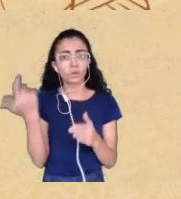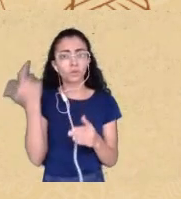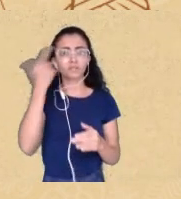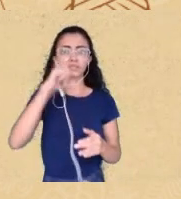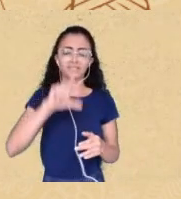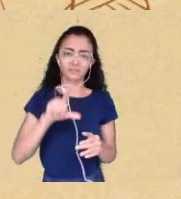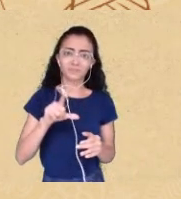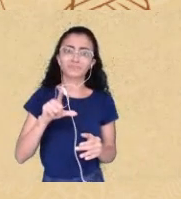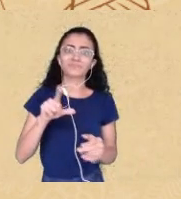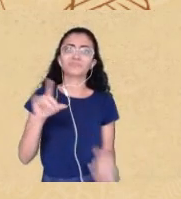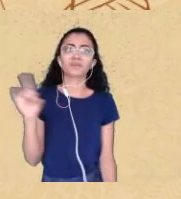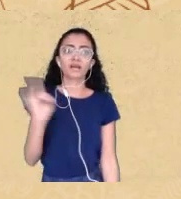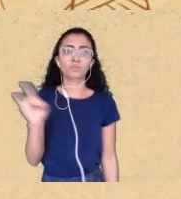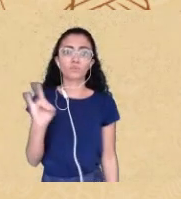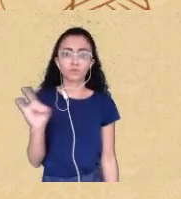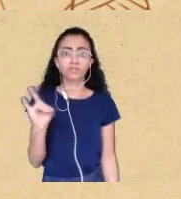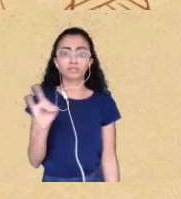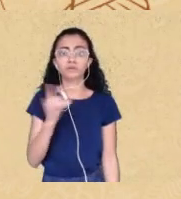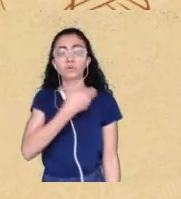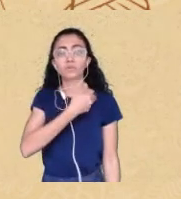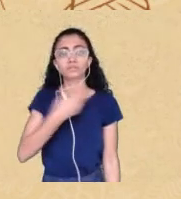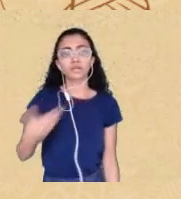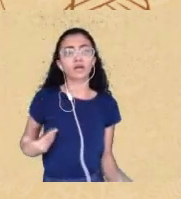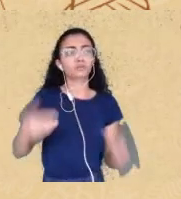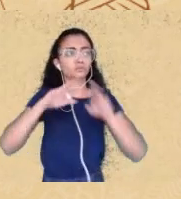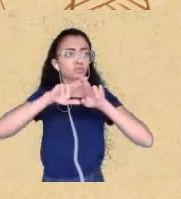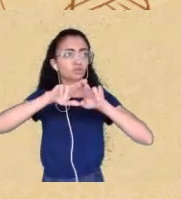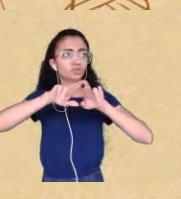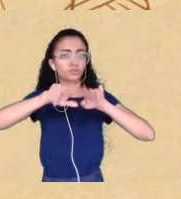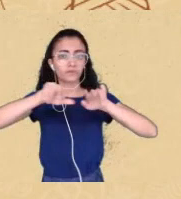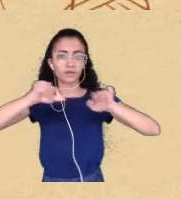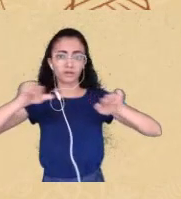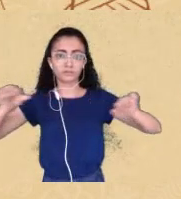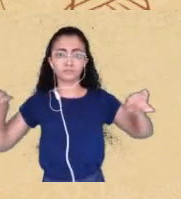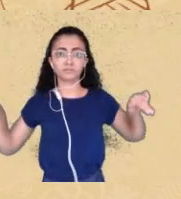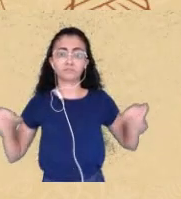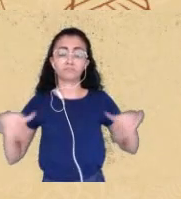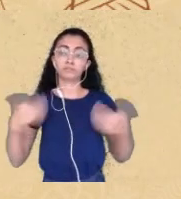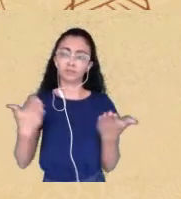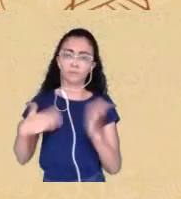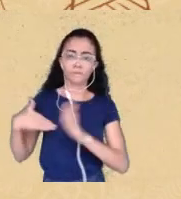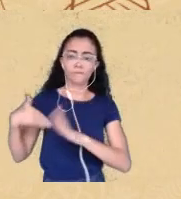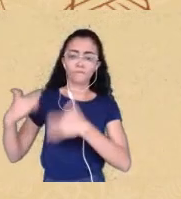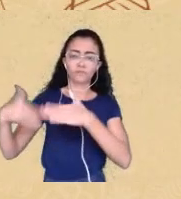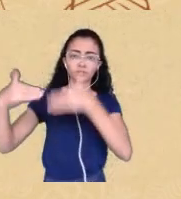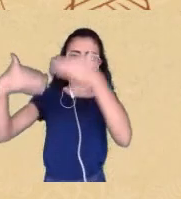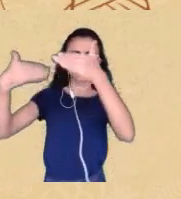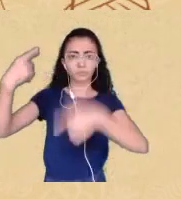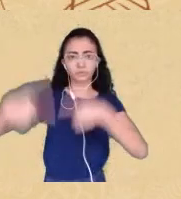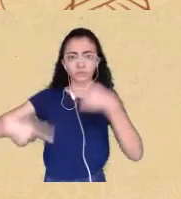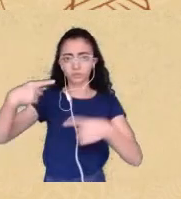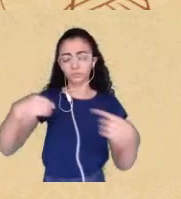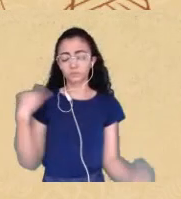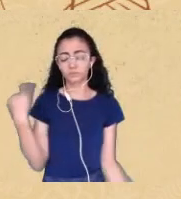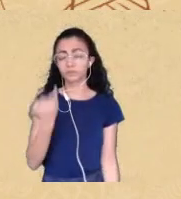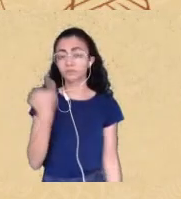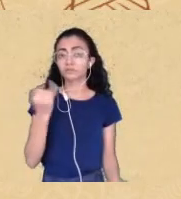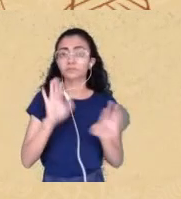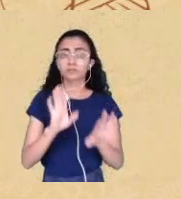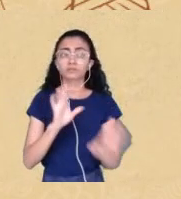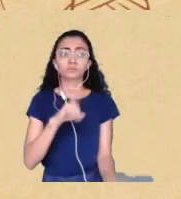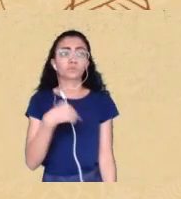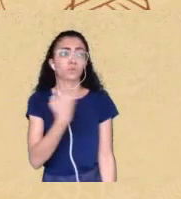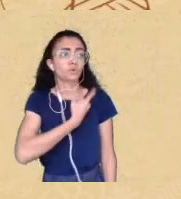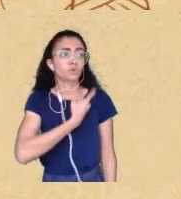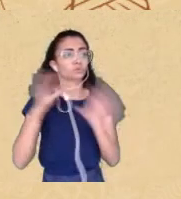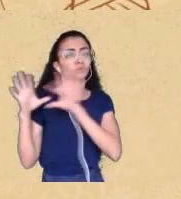como um Estado plurinacional isso foi um avanço político importante mas que aqui no nosso contexto a gente se vê muito distante disso